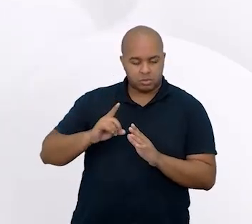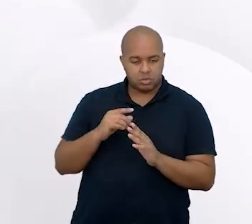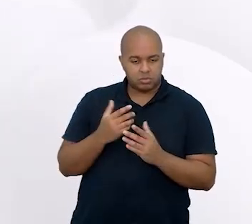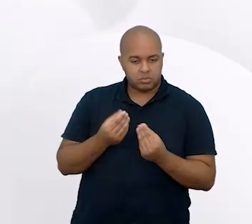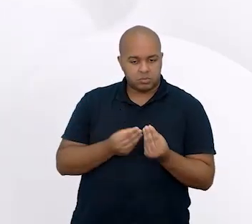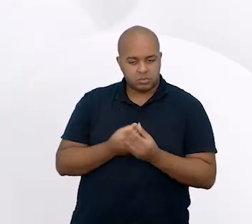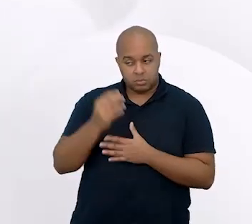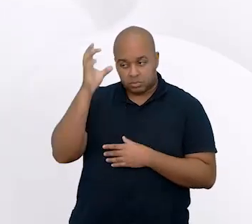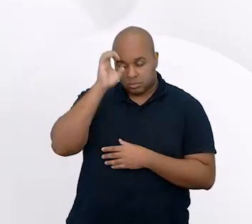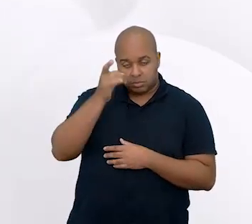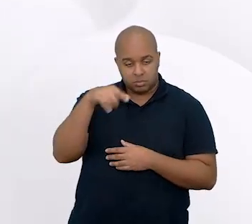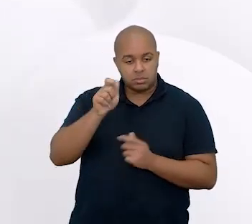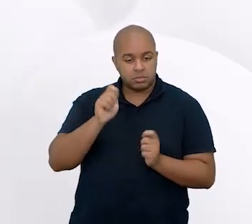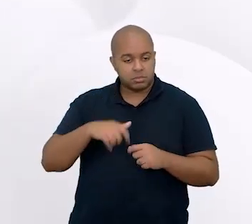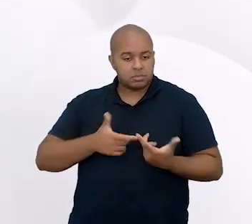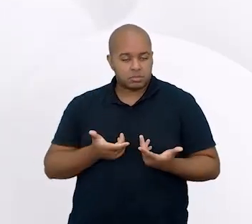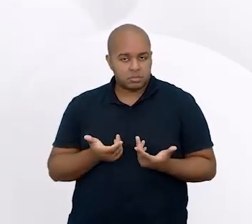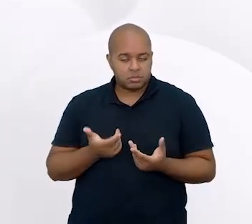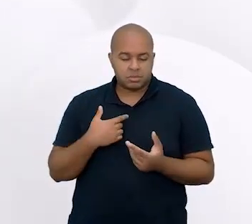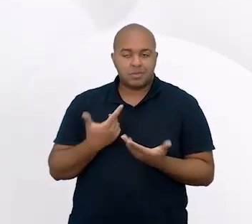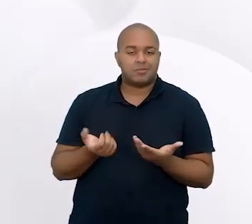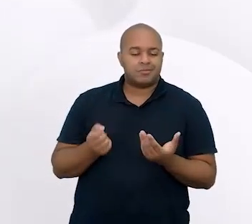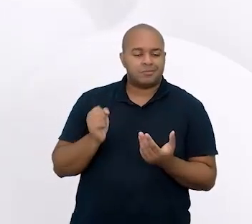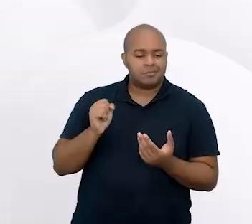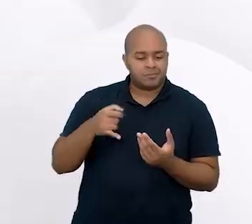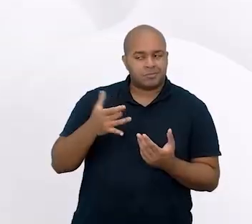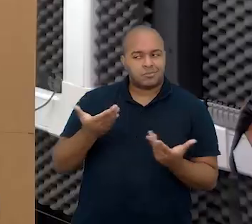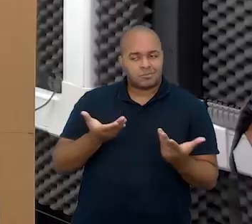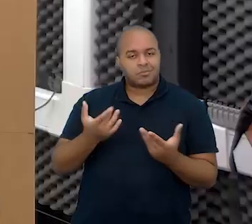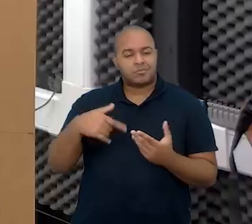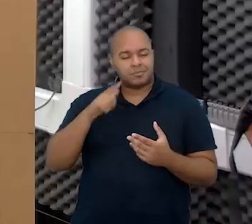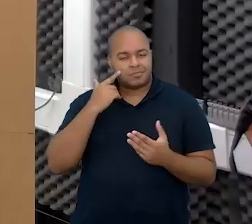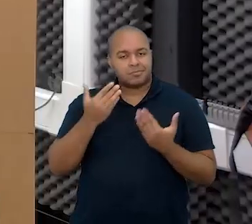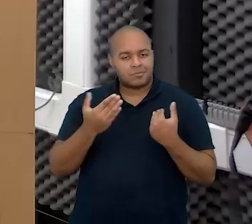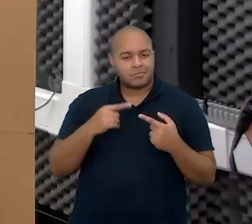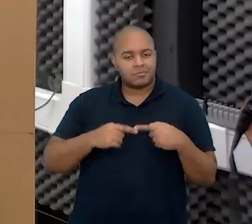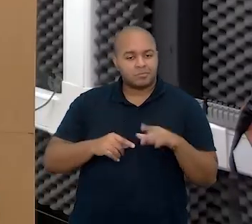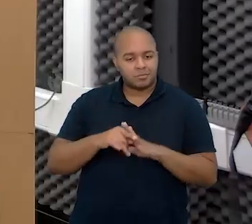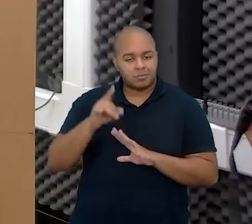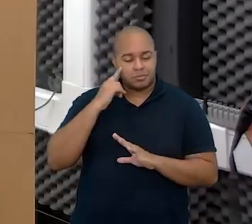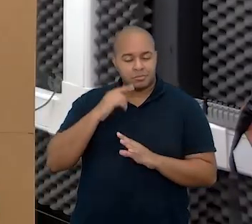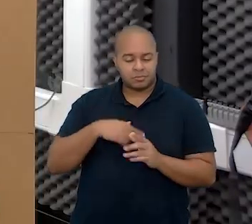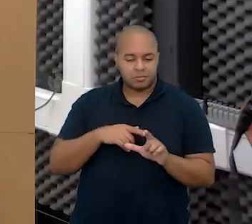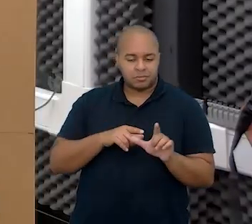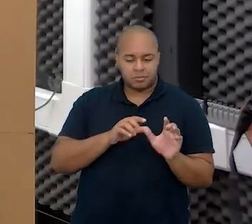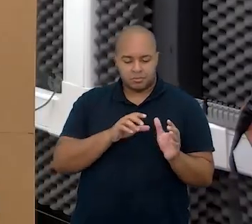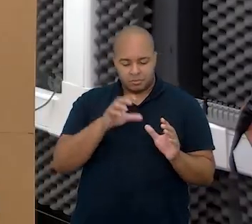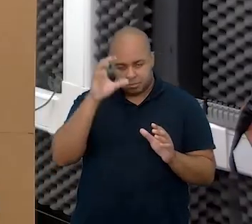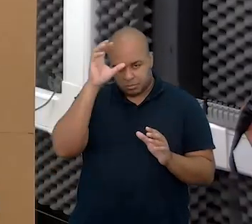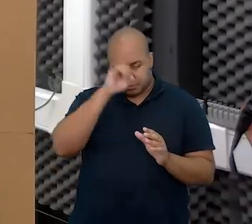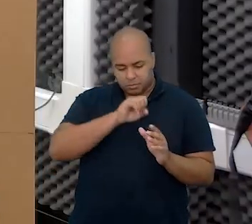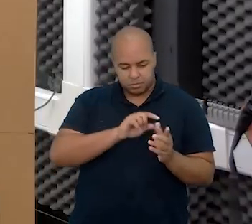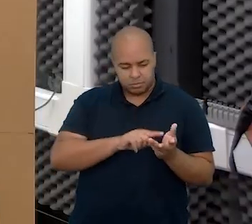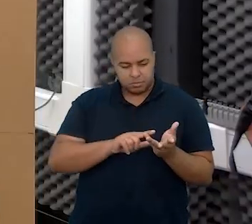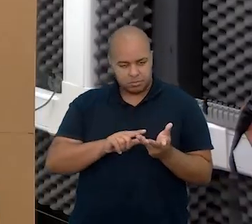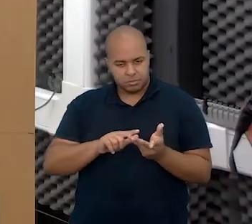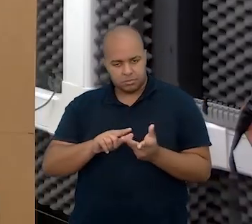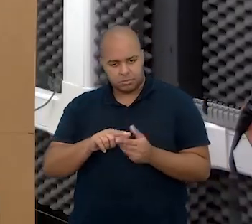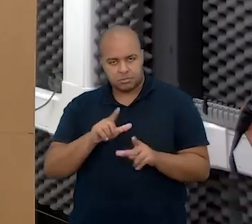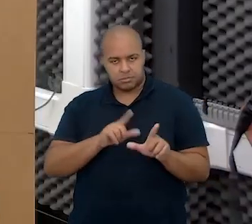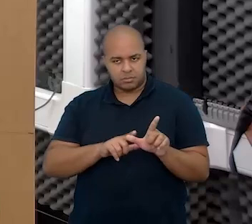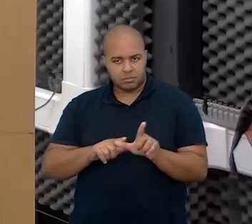aprendizagem dos estudantes. Então, sim, hoje vamos falar a respeito da alfabetização e do